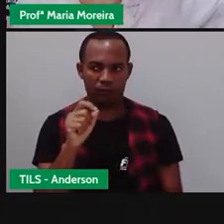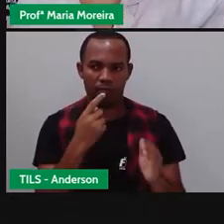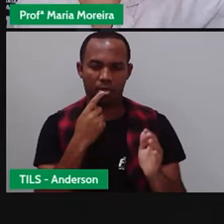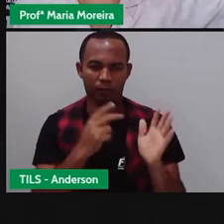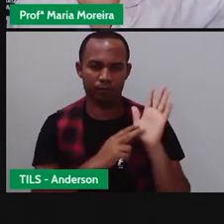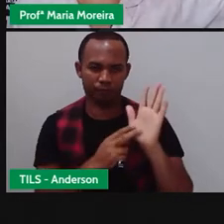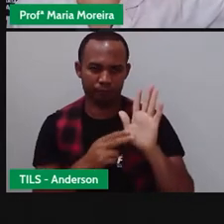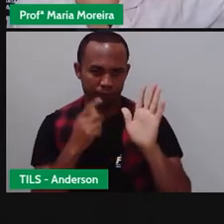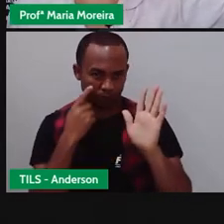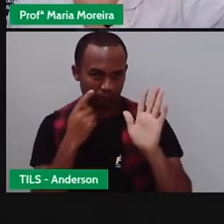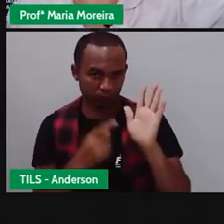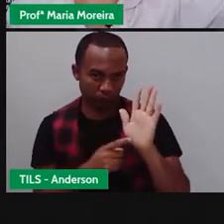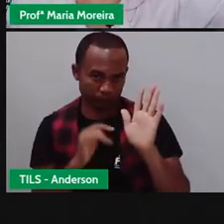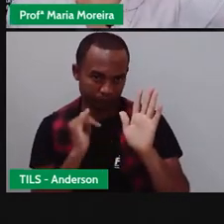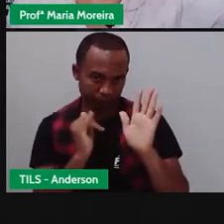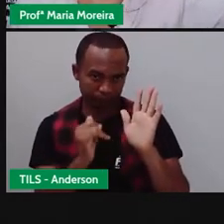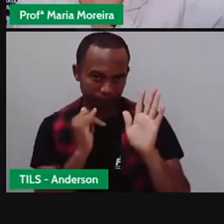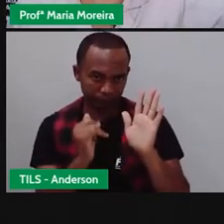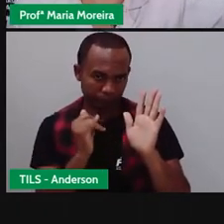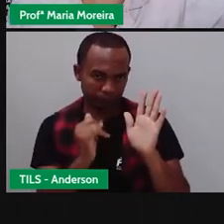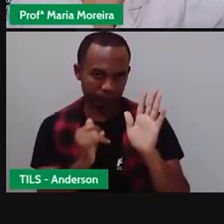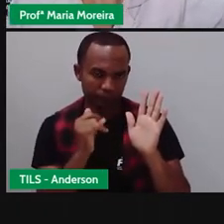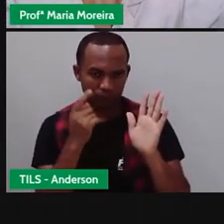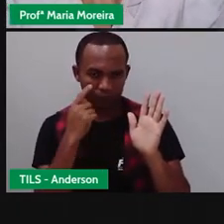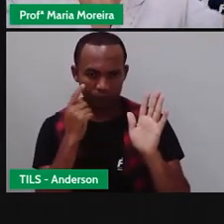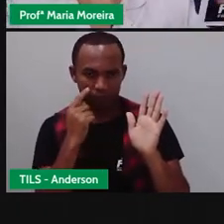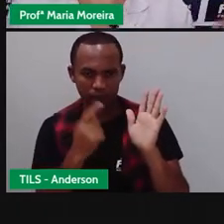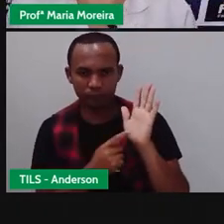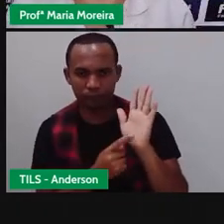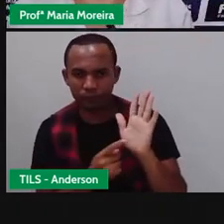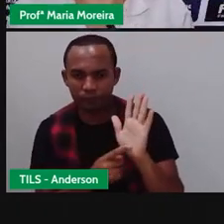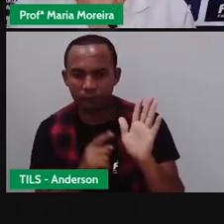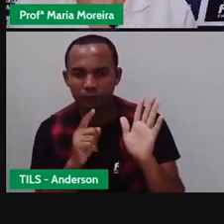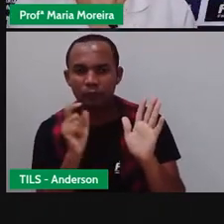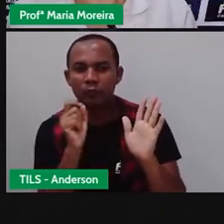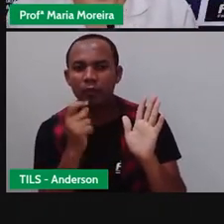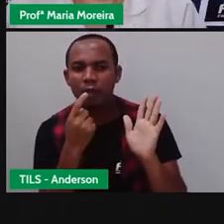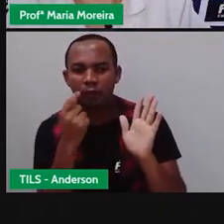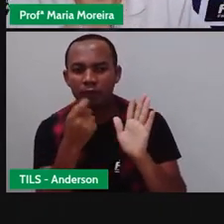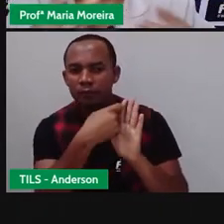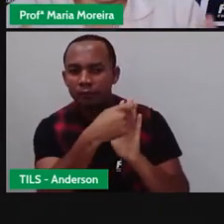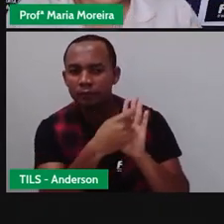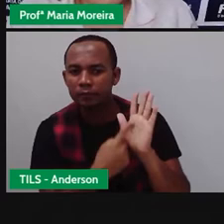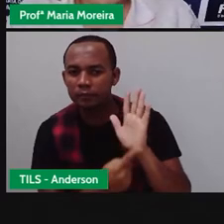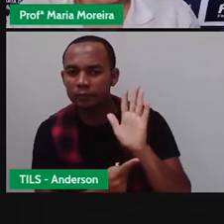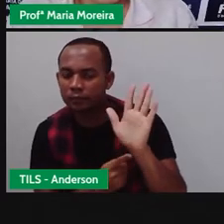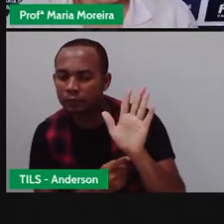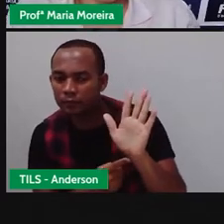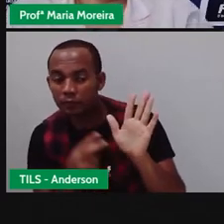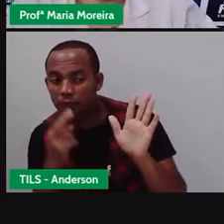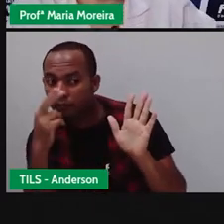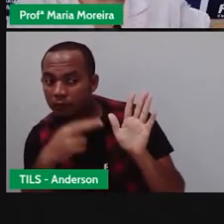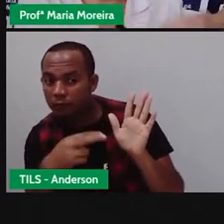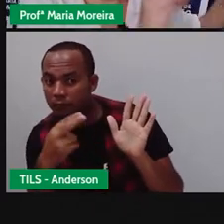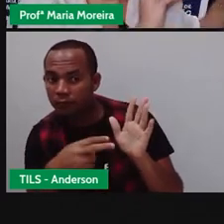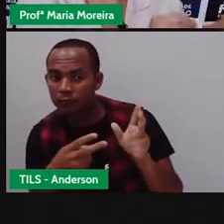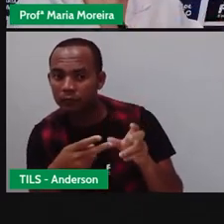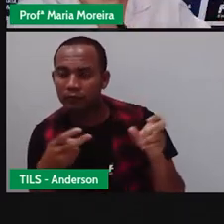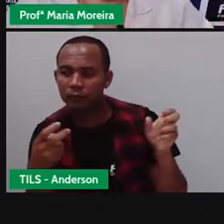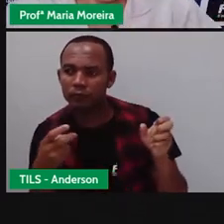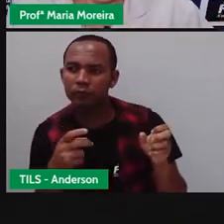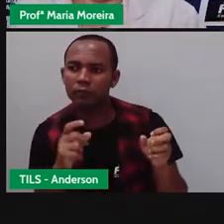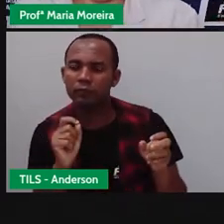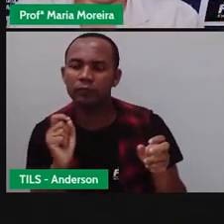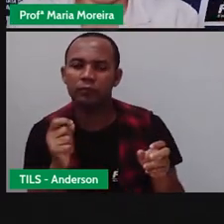Me dizendo, dando algum aviso, ou aparece aqui no fundo do estúdio, com algum aviso, pra mim dizer o quê? Alguma coisa. Então, ela vem com um